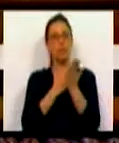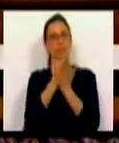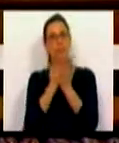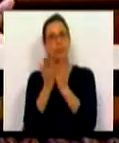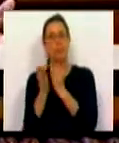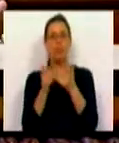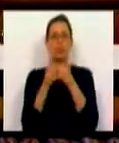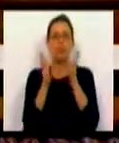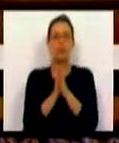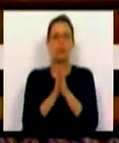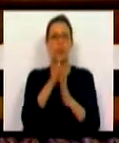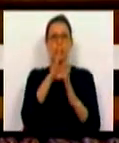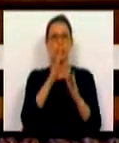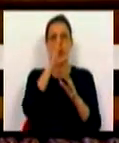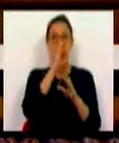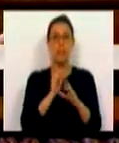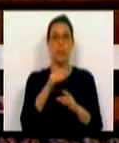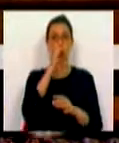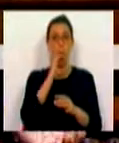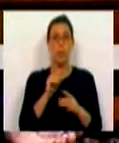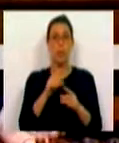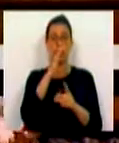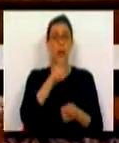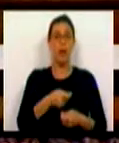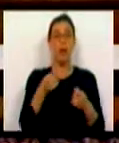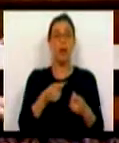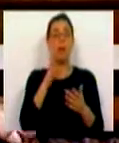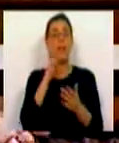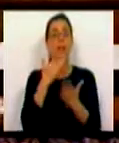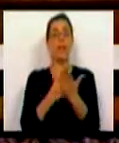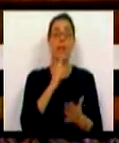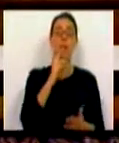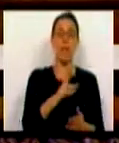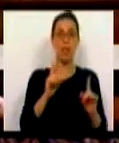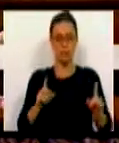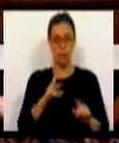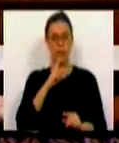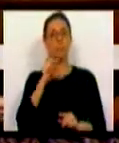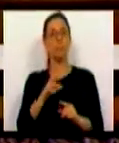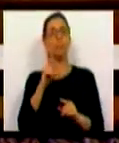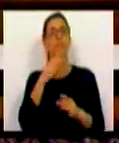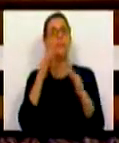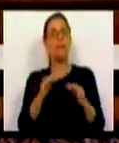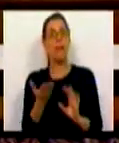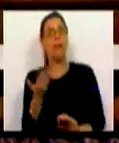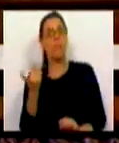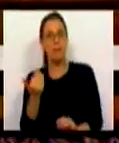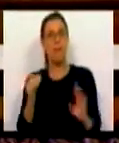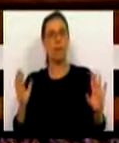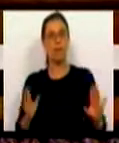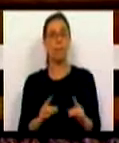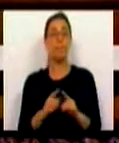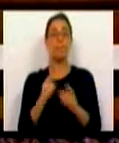que têm a ver com todos os ministérios do Governo. O Ministério da Agricultura tenta dar uma resposta, que é uma resposta seguramente insuficiente,